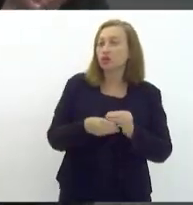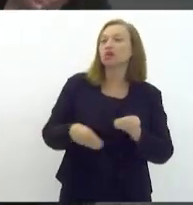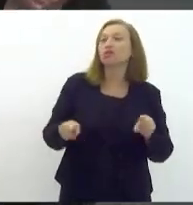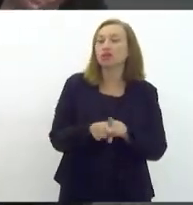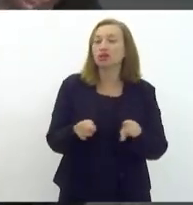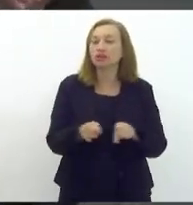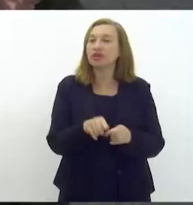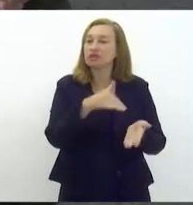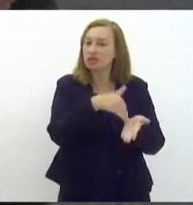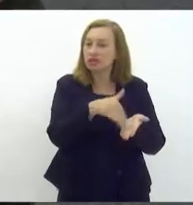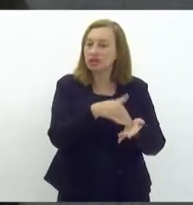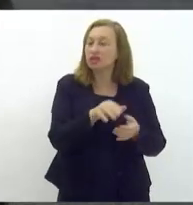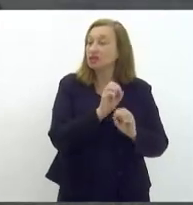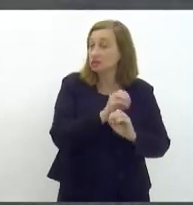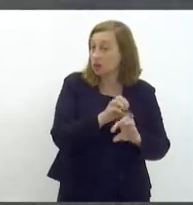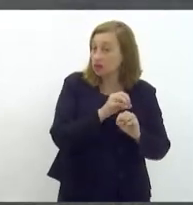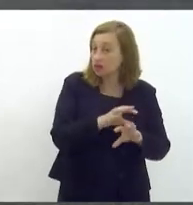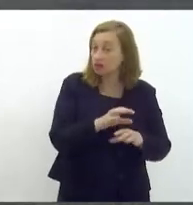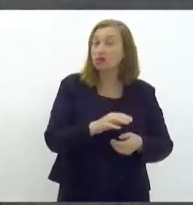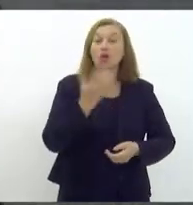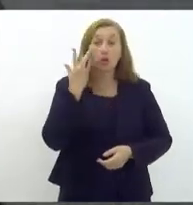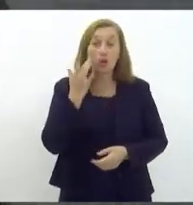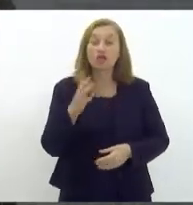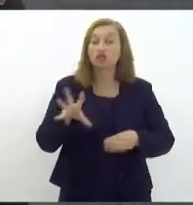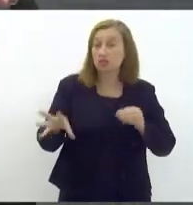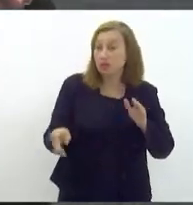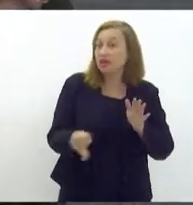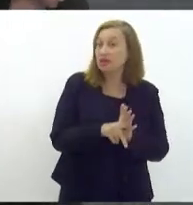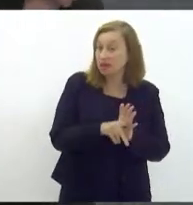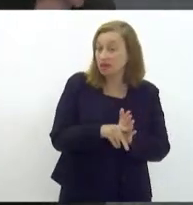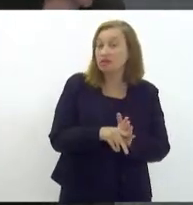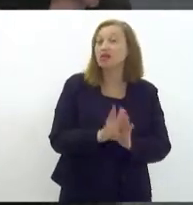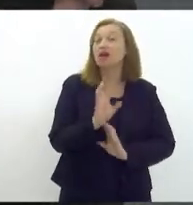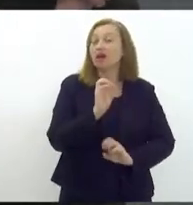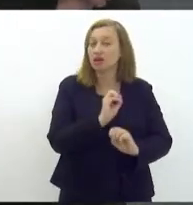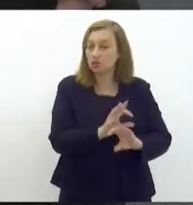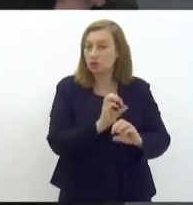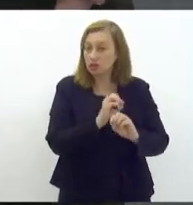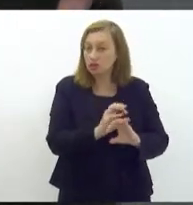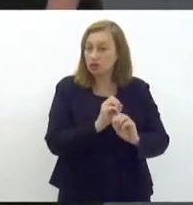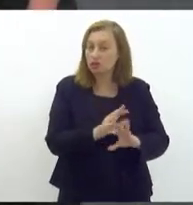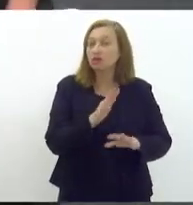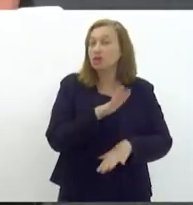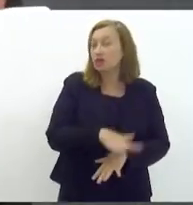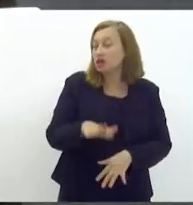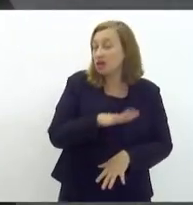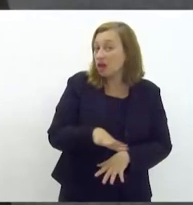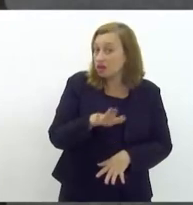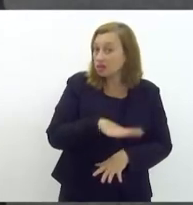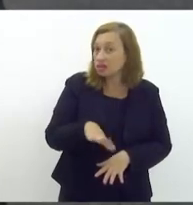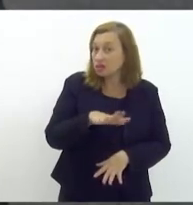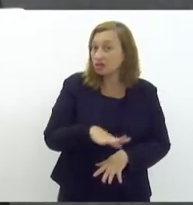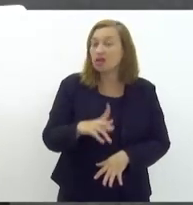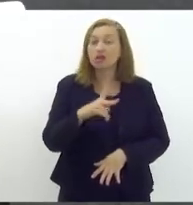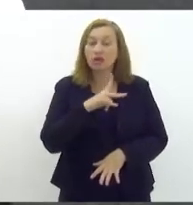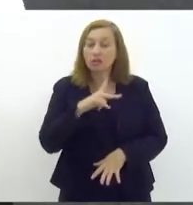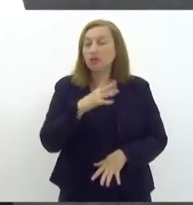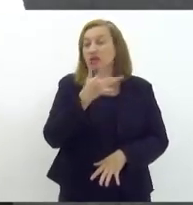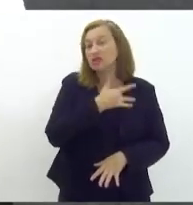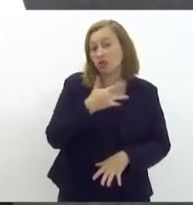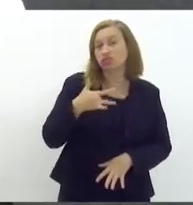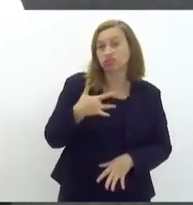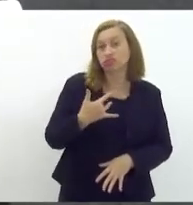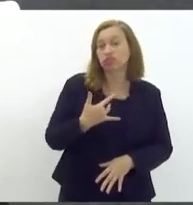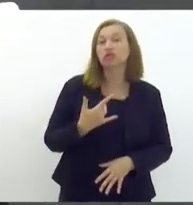claro, a Secretaria de Educação, que eu acho que faz parte da educação, da criança, educação sobre a sua própria saúde,